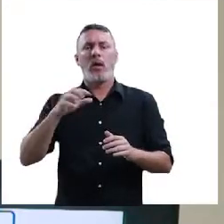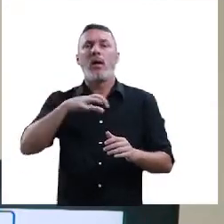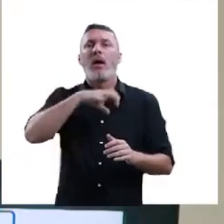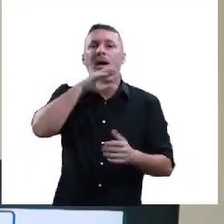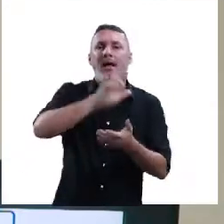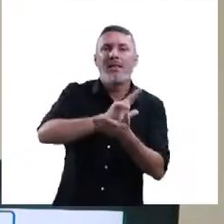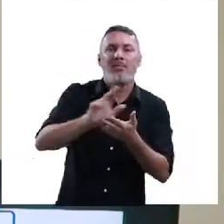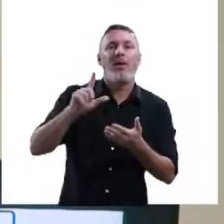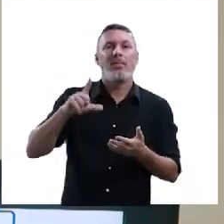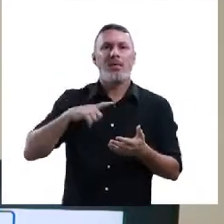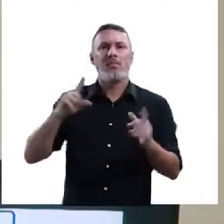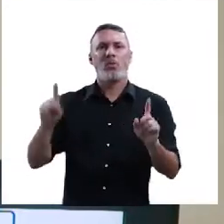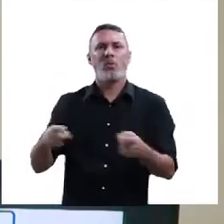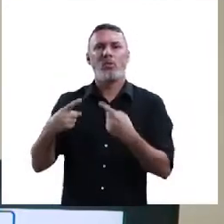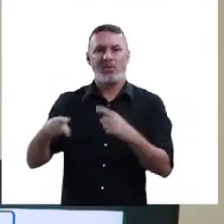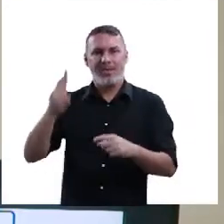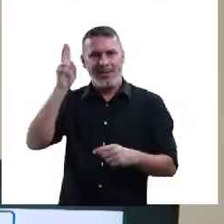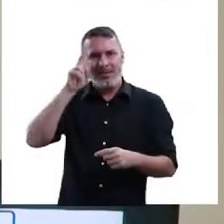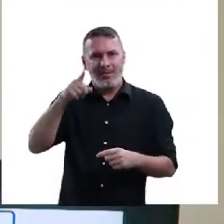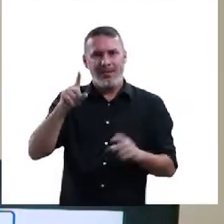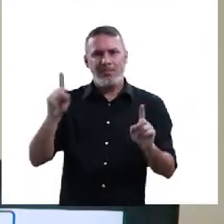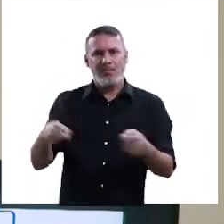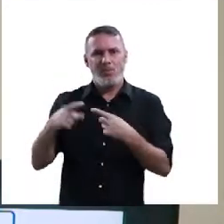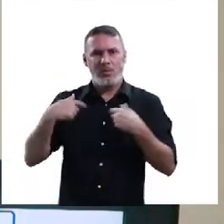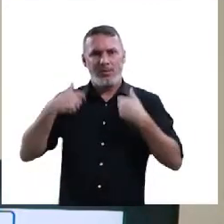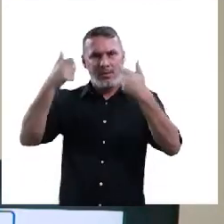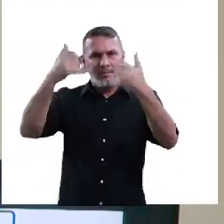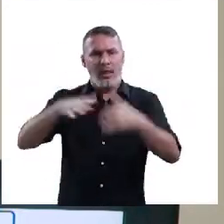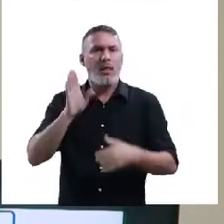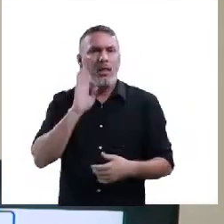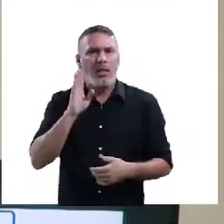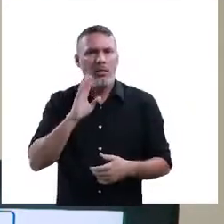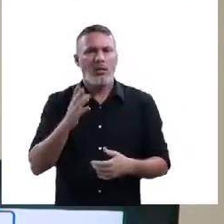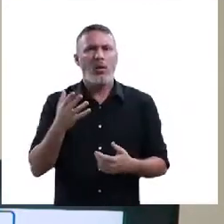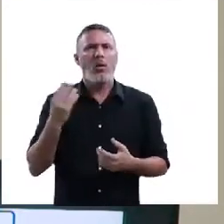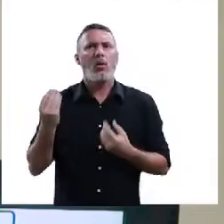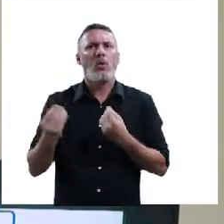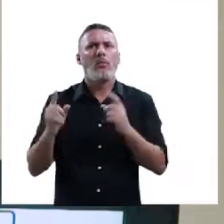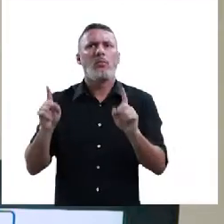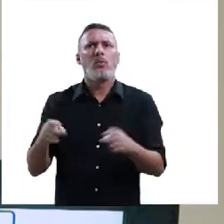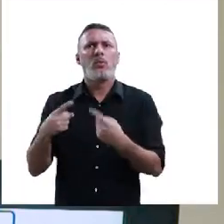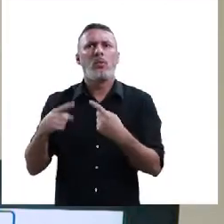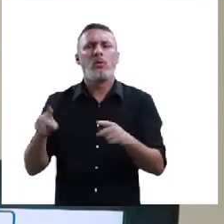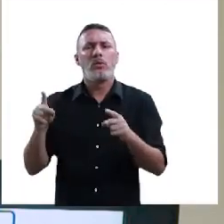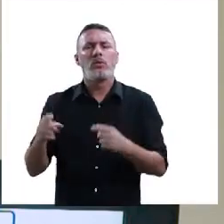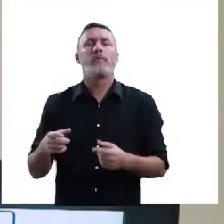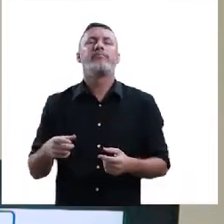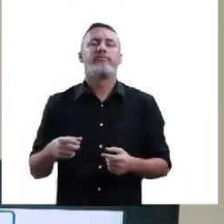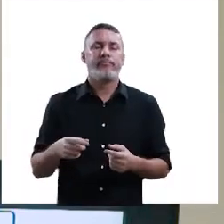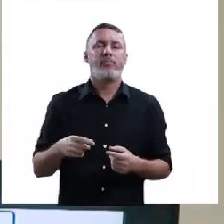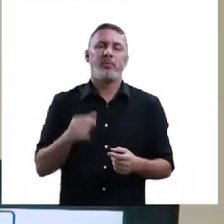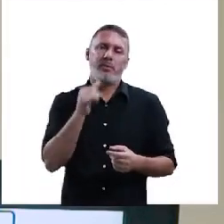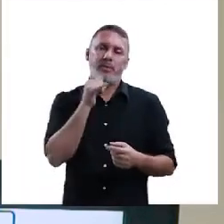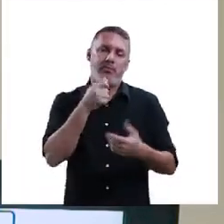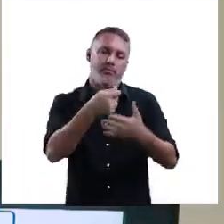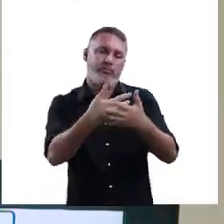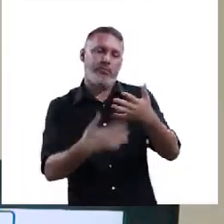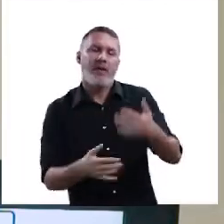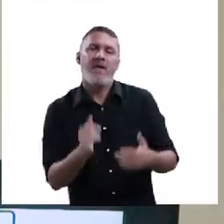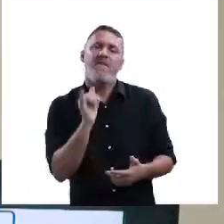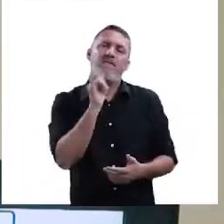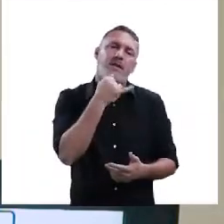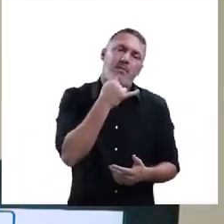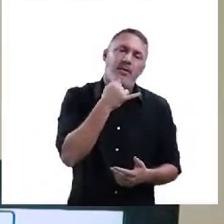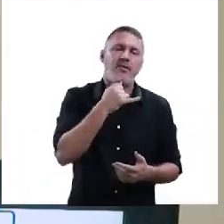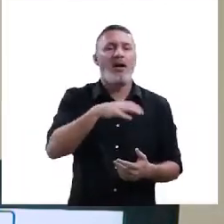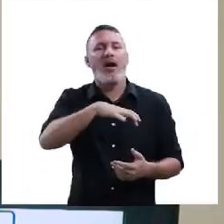infelizmente, a violência contra os animais está impregnada na cultura. A exemplo disso, nós temos as cantigas, Atirei o Pau no Gato,